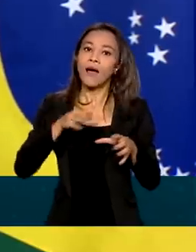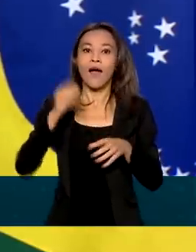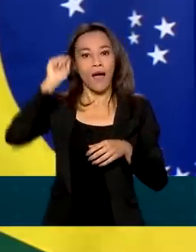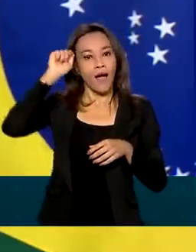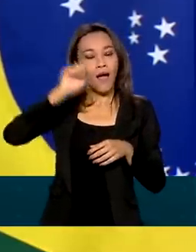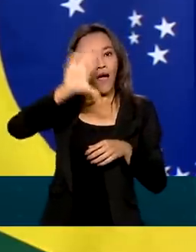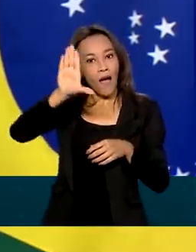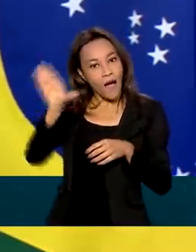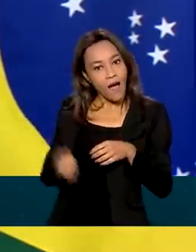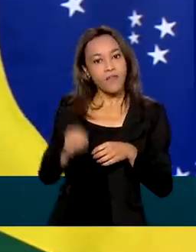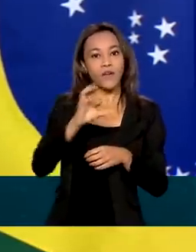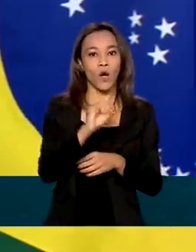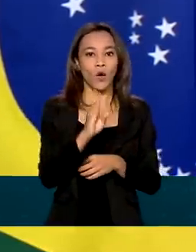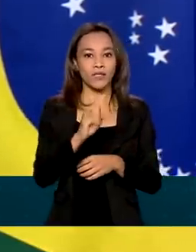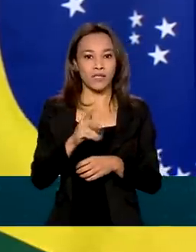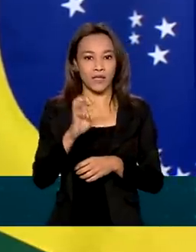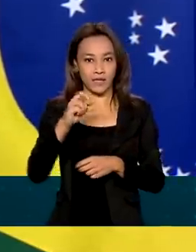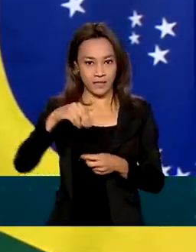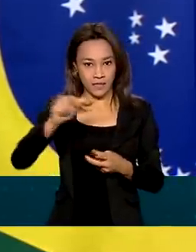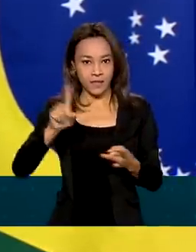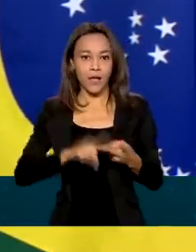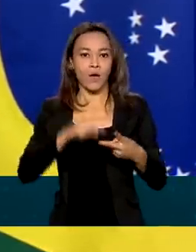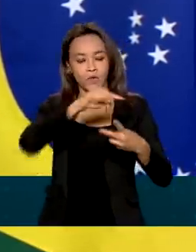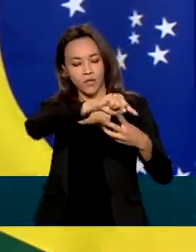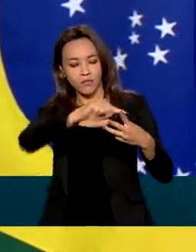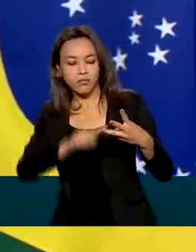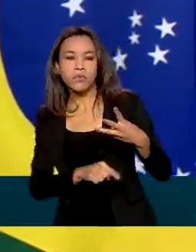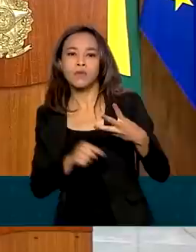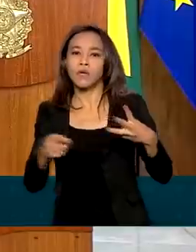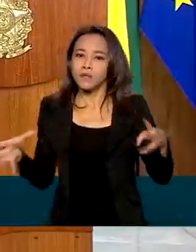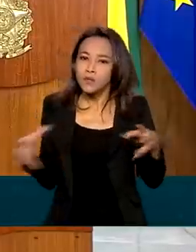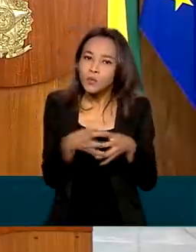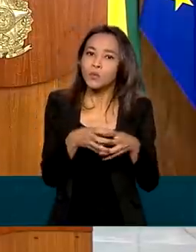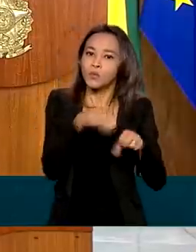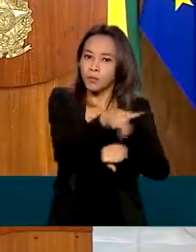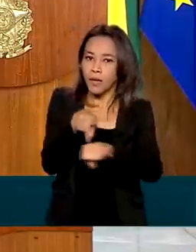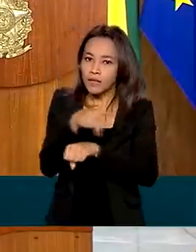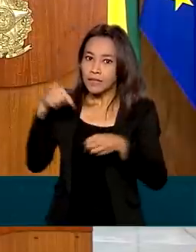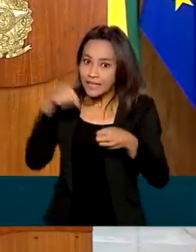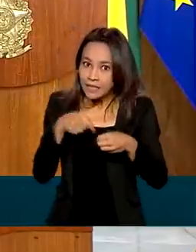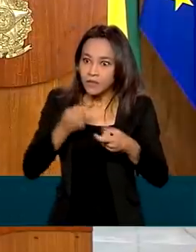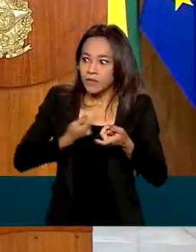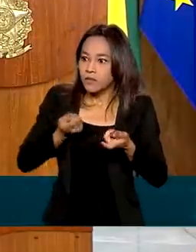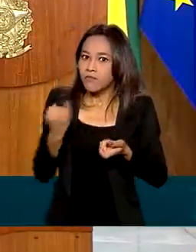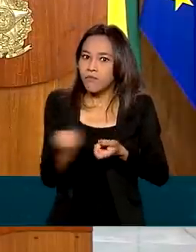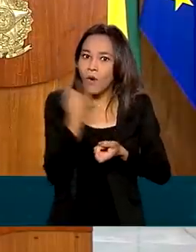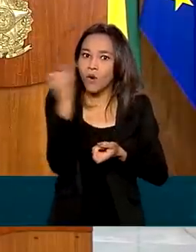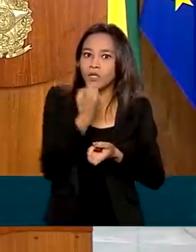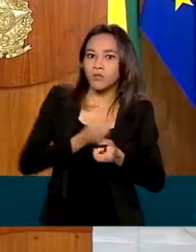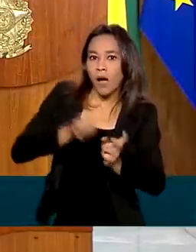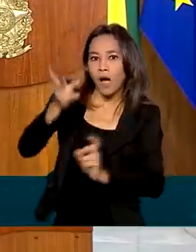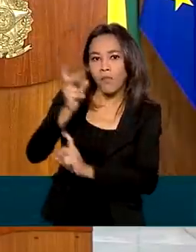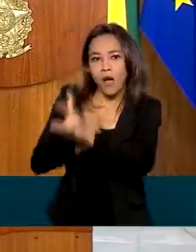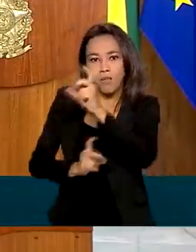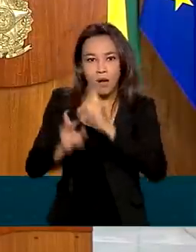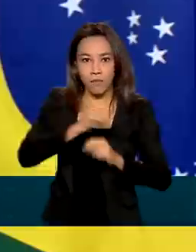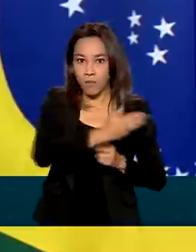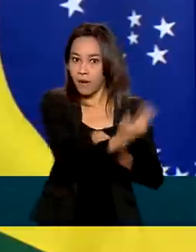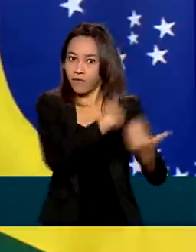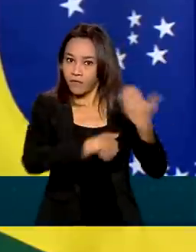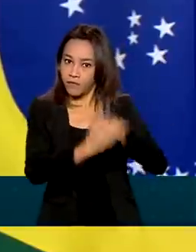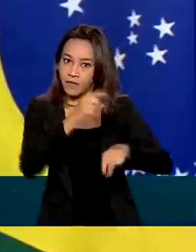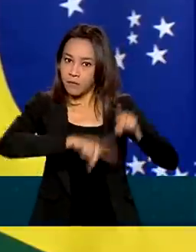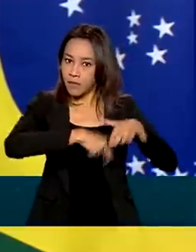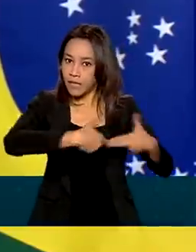formado por países como Gana, Senegal e Nigéria. Um mercado importante de exportação para os produtos brasileiros.